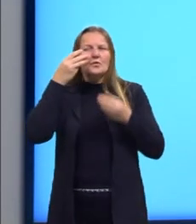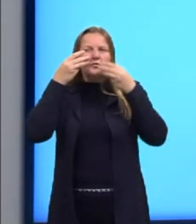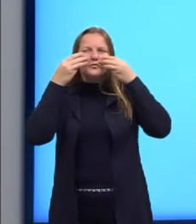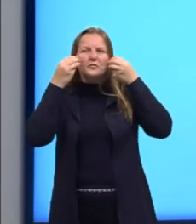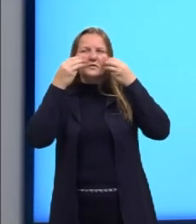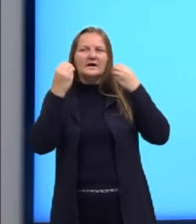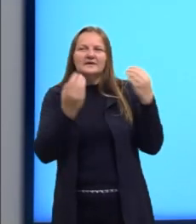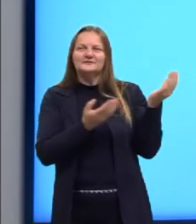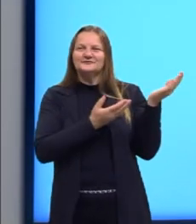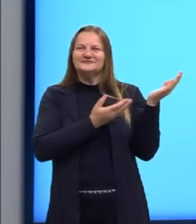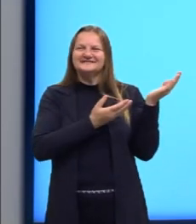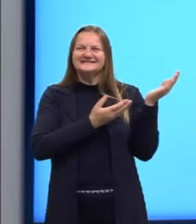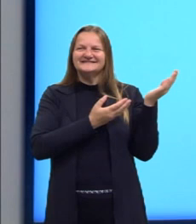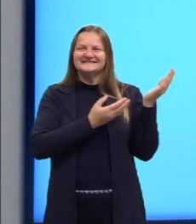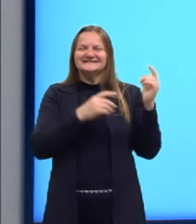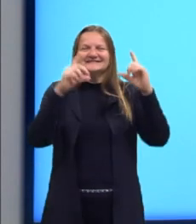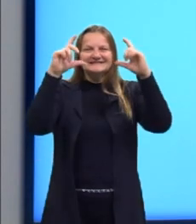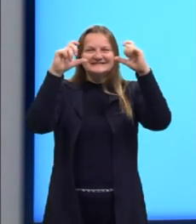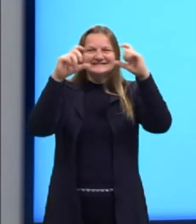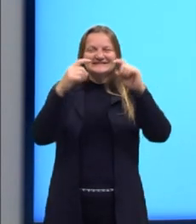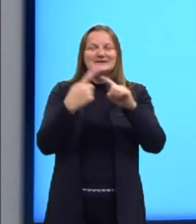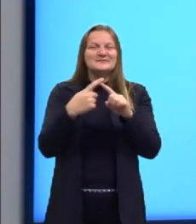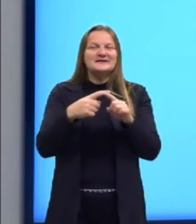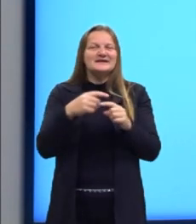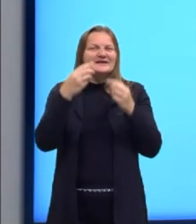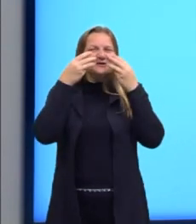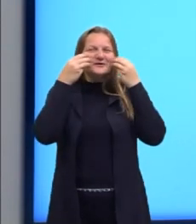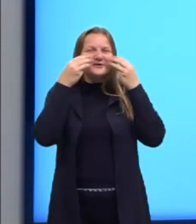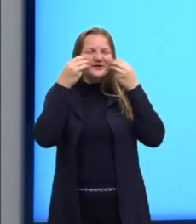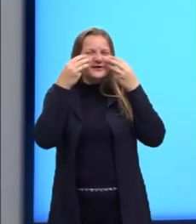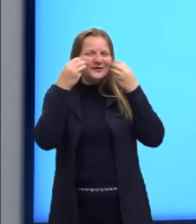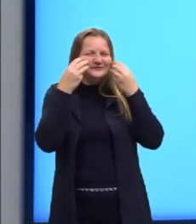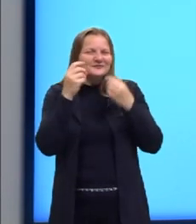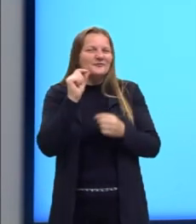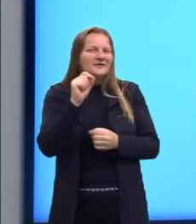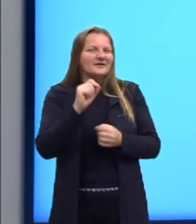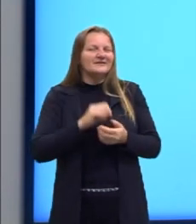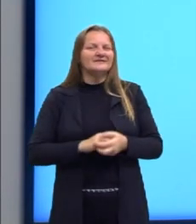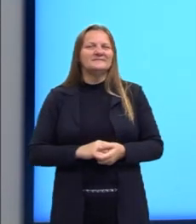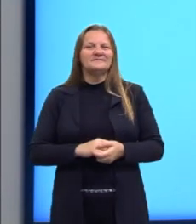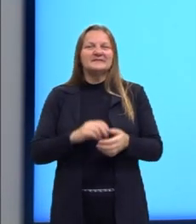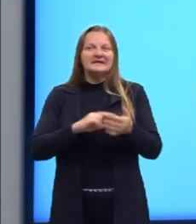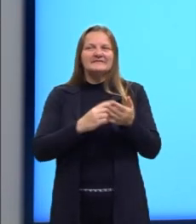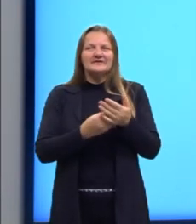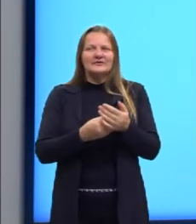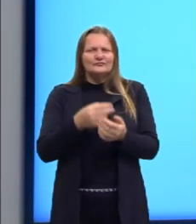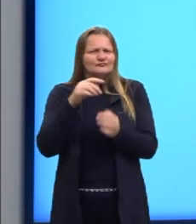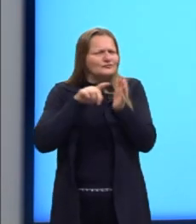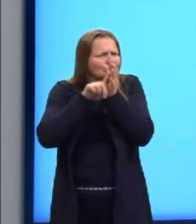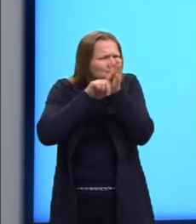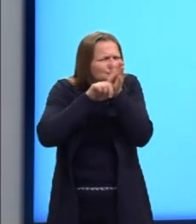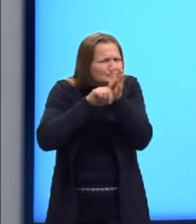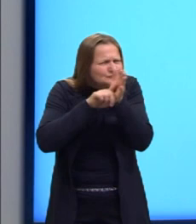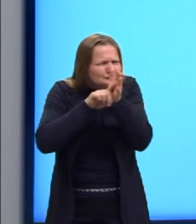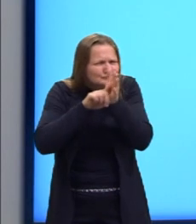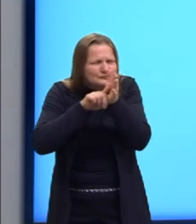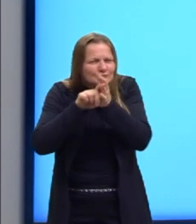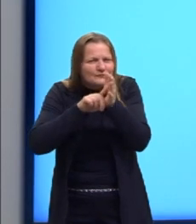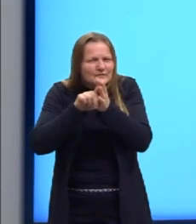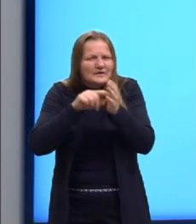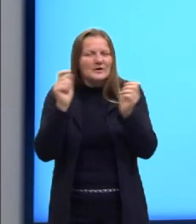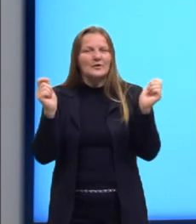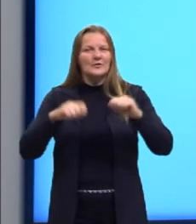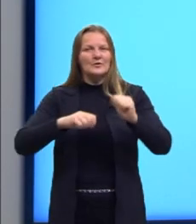aqui nesse slide, porque este outro felino está também analisando os segredos da